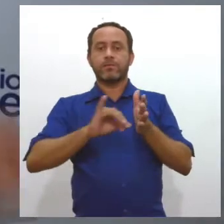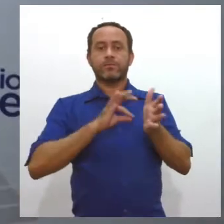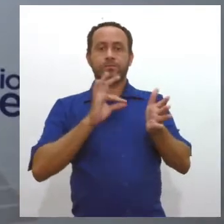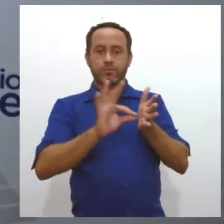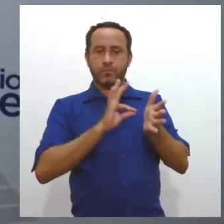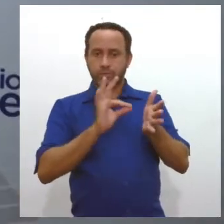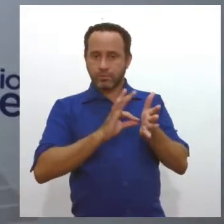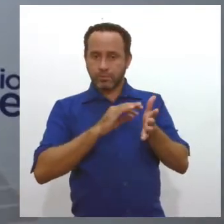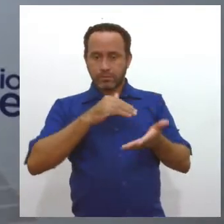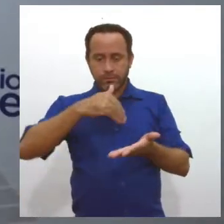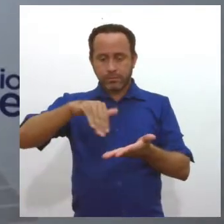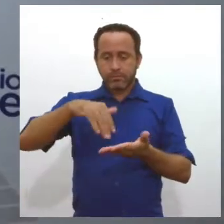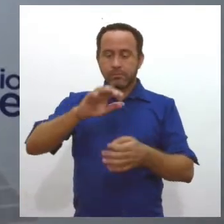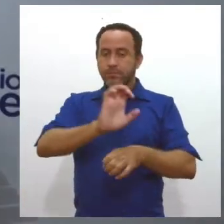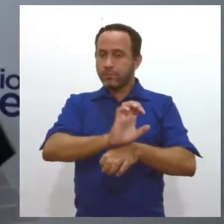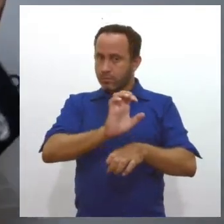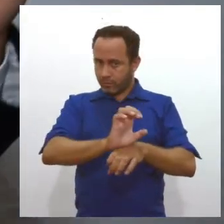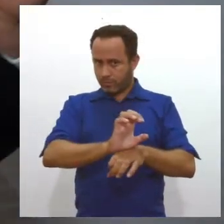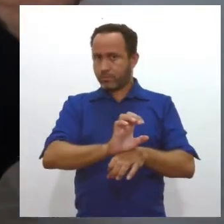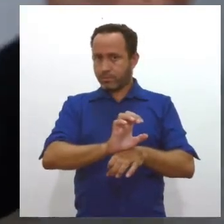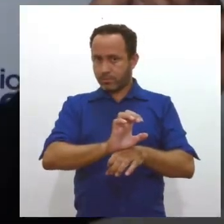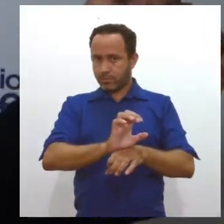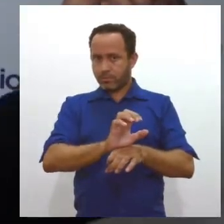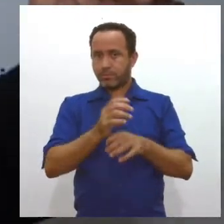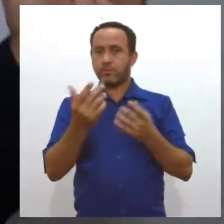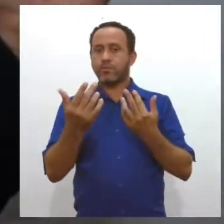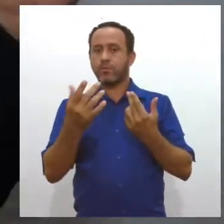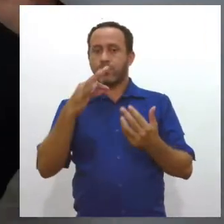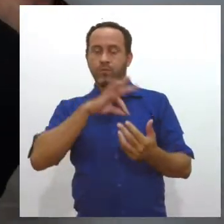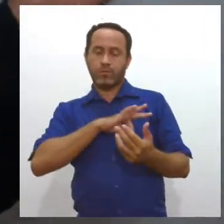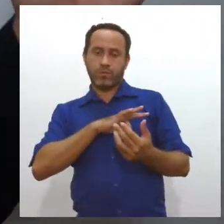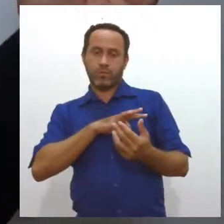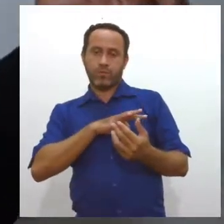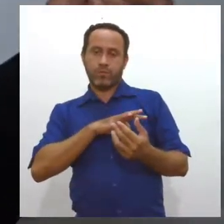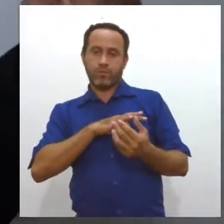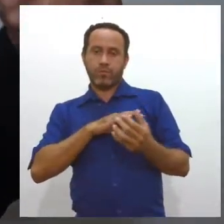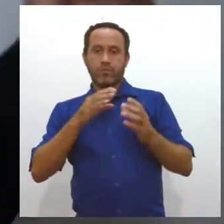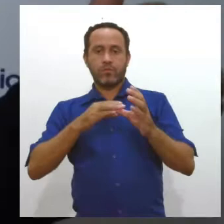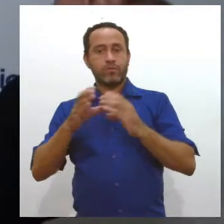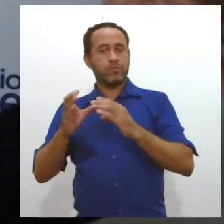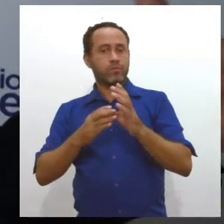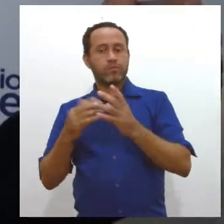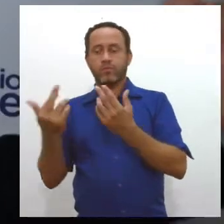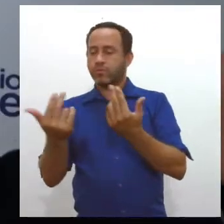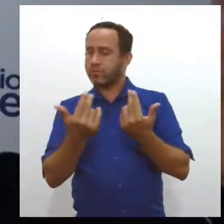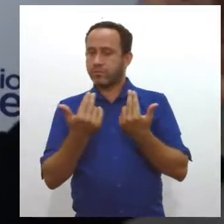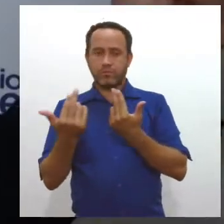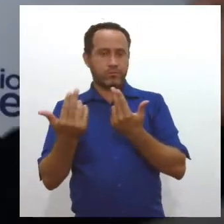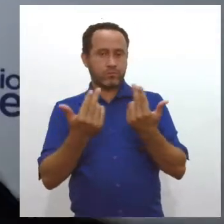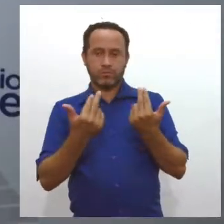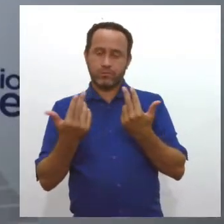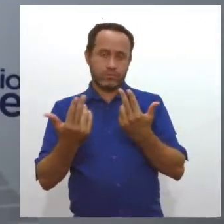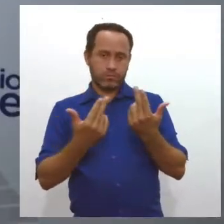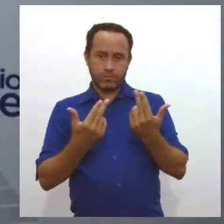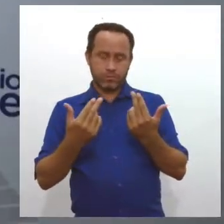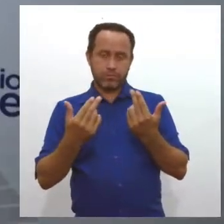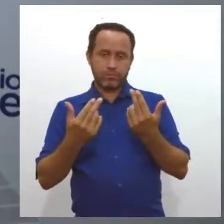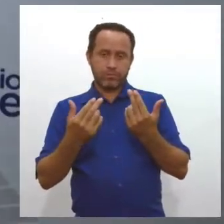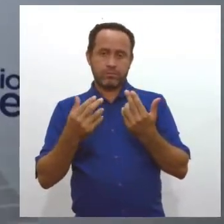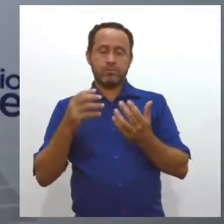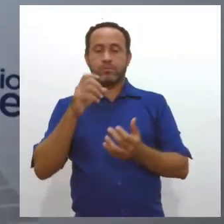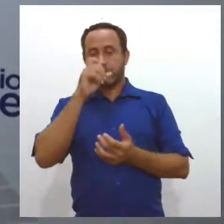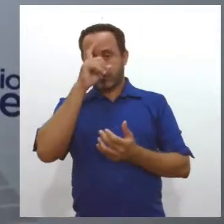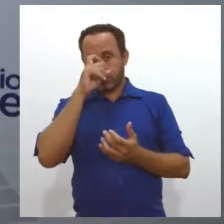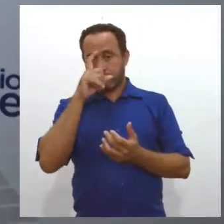pela Secretaria de Estado da Saúde, exatamente o mesmo valor que eles receberiam caso fossem contratados pela Fundação Hospitalar de